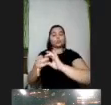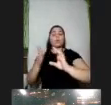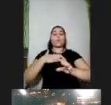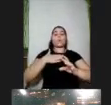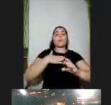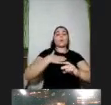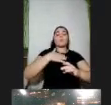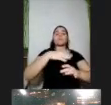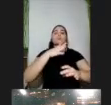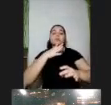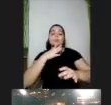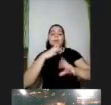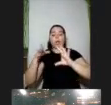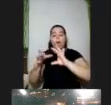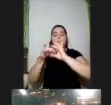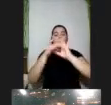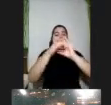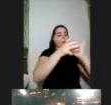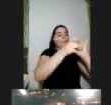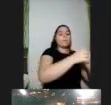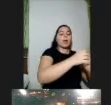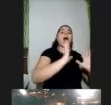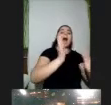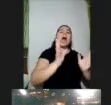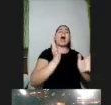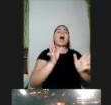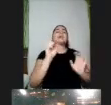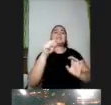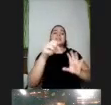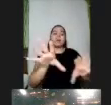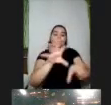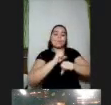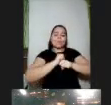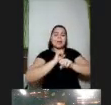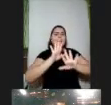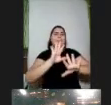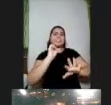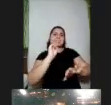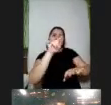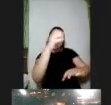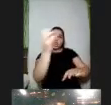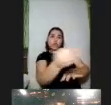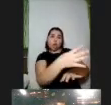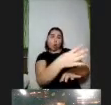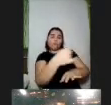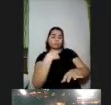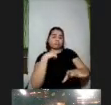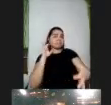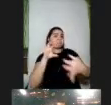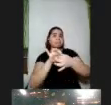estudou sobre assuntos diferentes tem interesses diferentes então na hora que esse conhecimento novo interage com aquilo que eu já sei sobre o mundo em